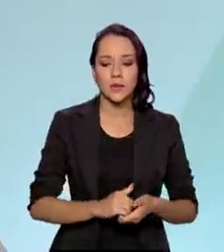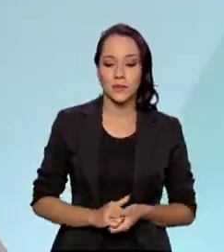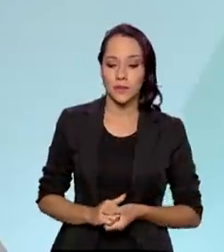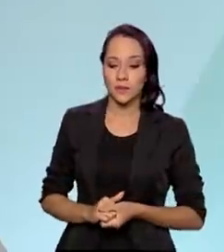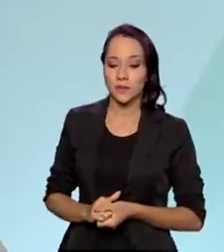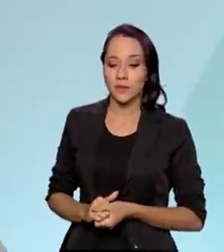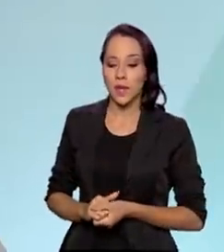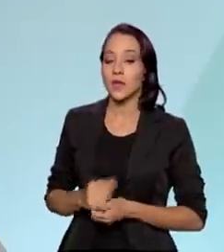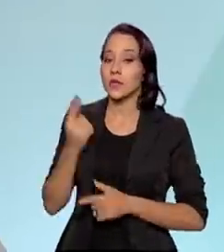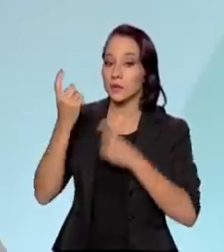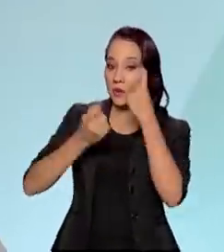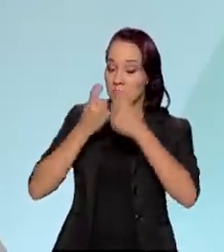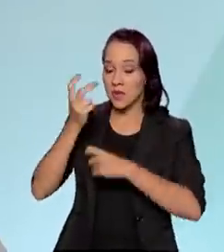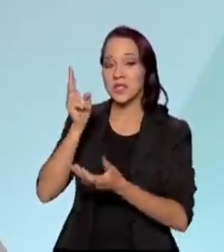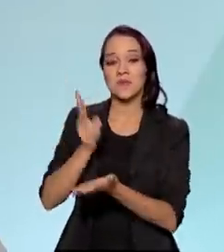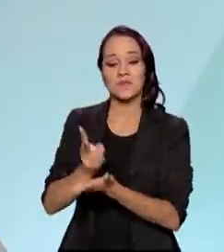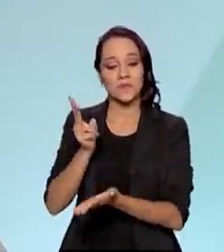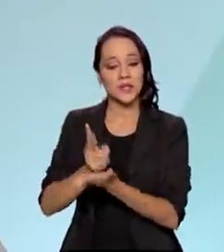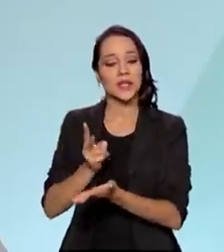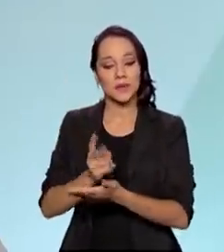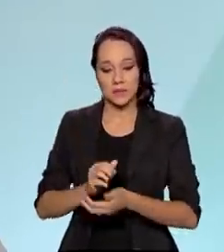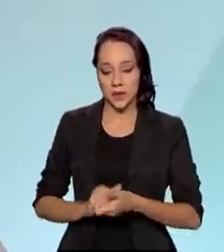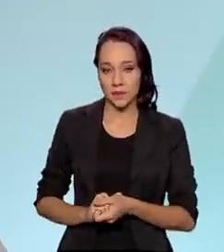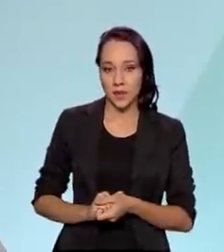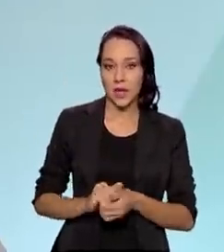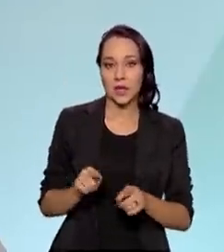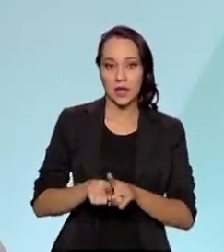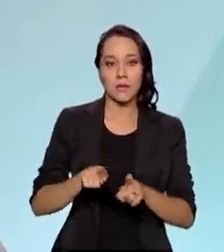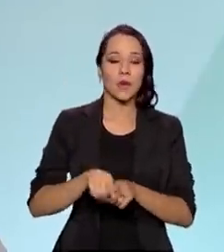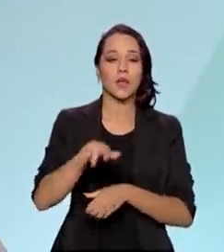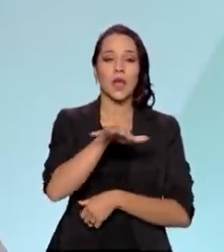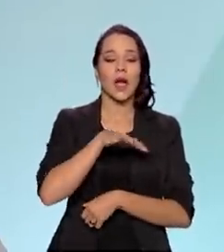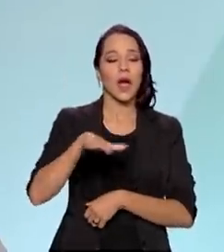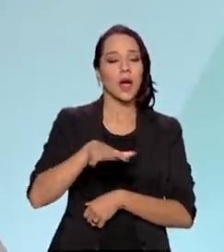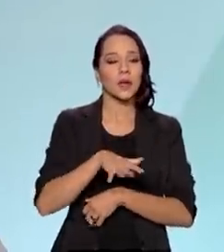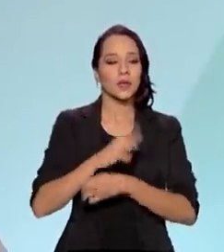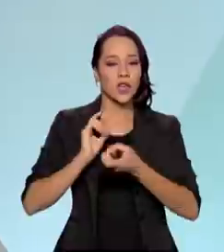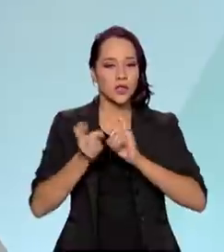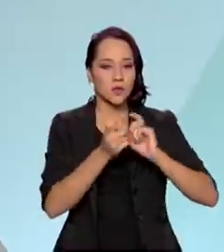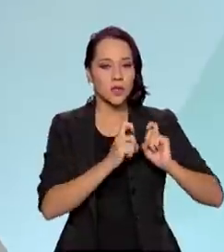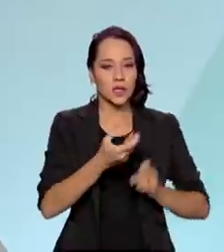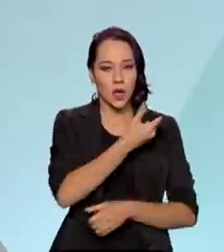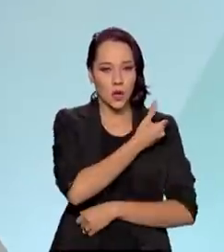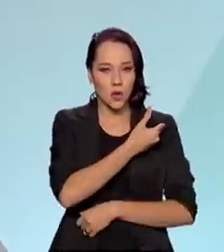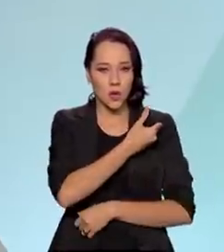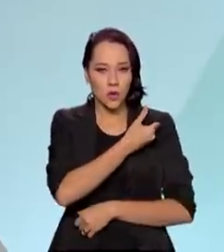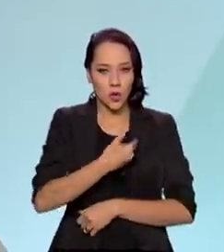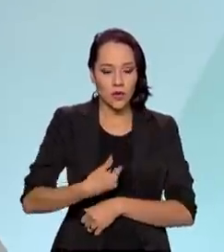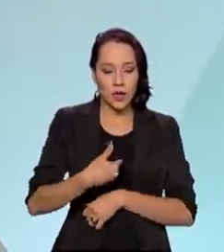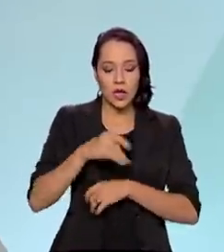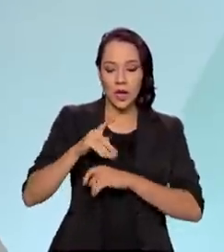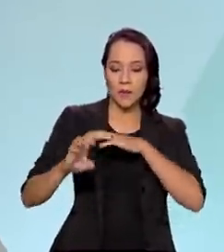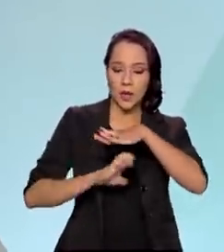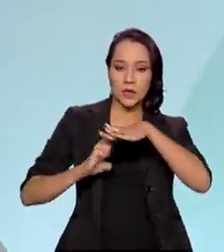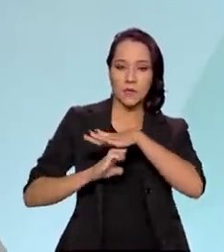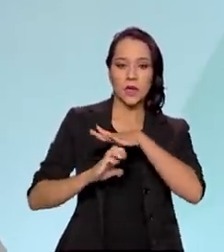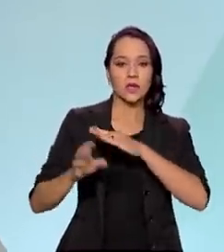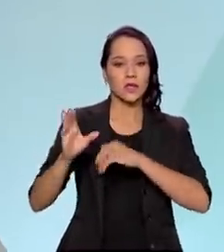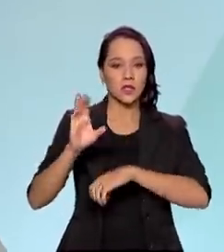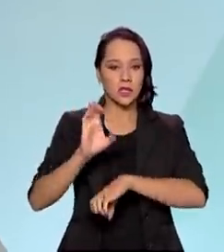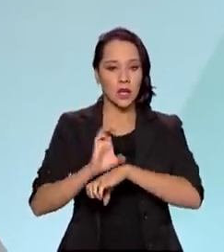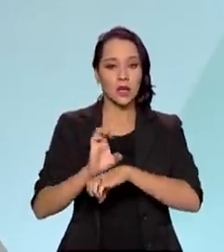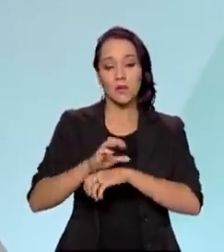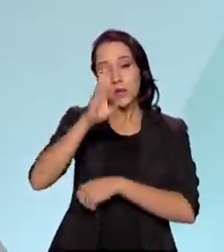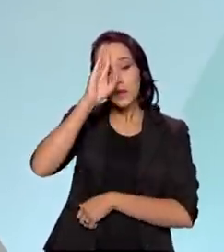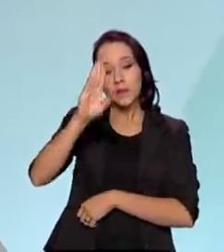Olha, Paula, essa preocupação é constante. A questão da governança corporativa ser absorvida pelas empresas estatais, especificamente